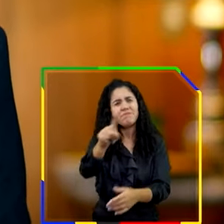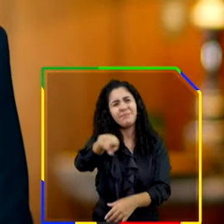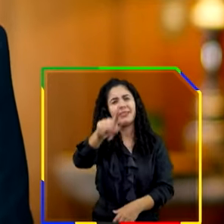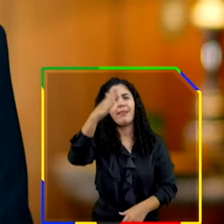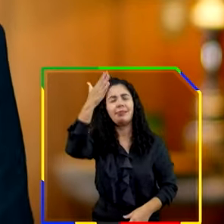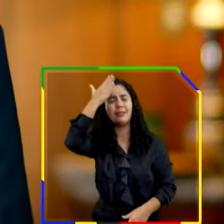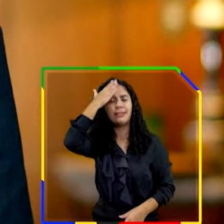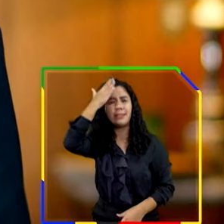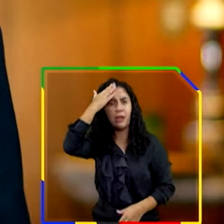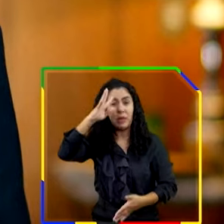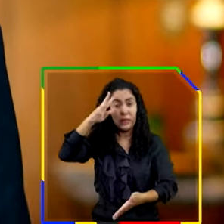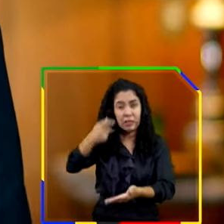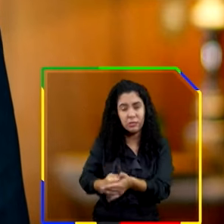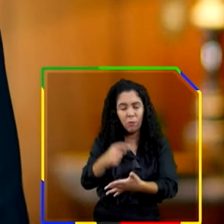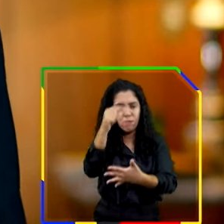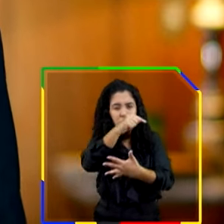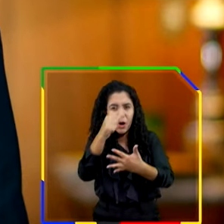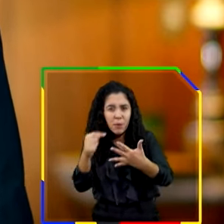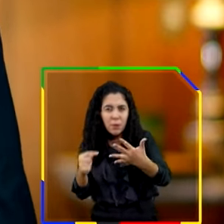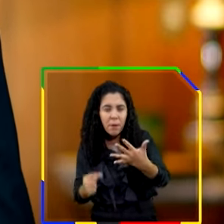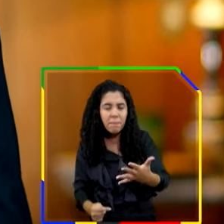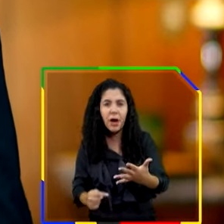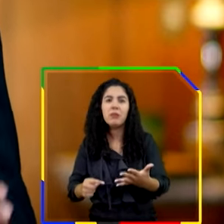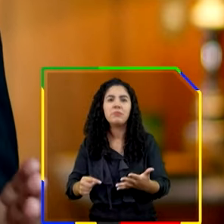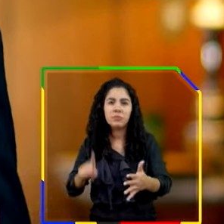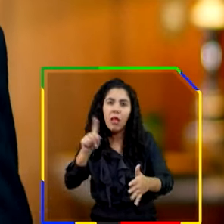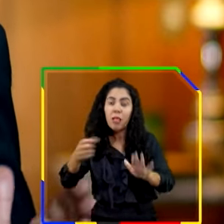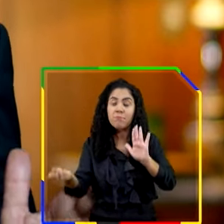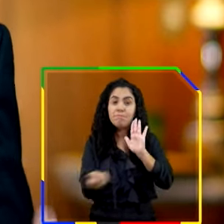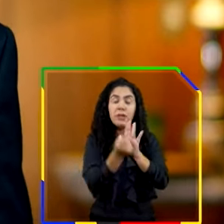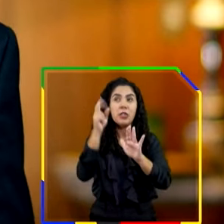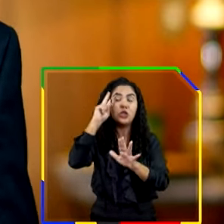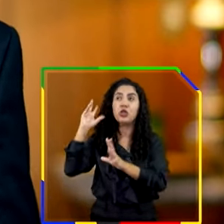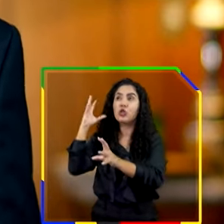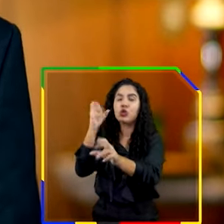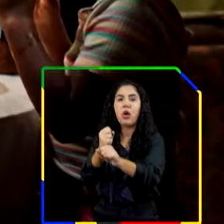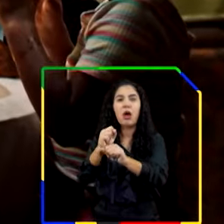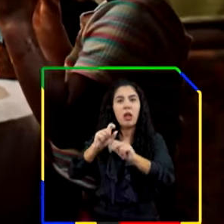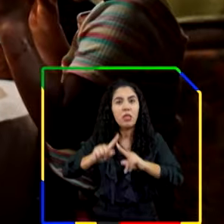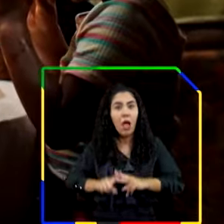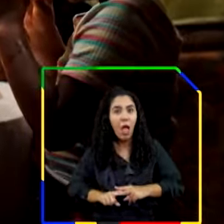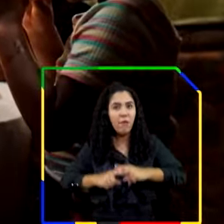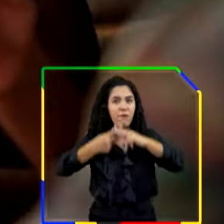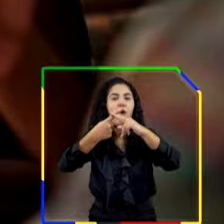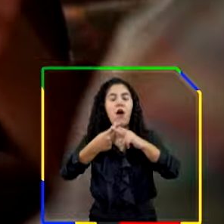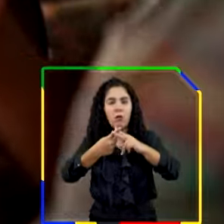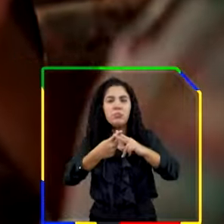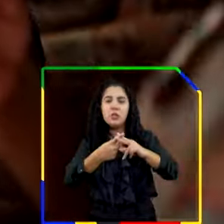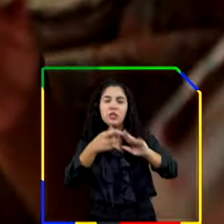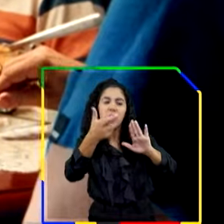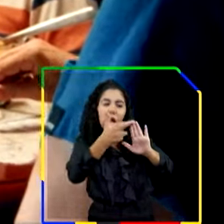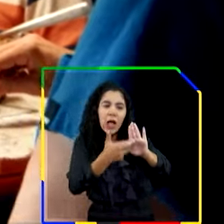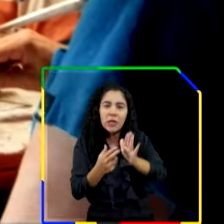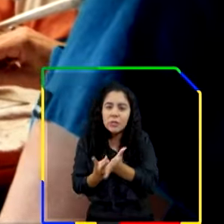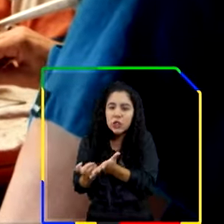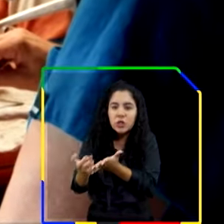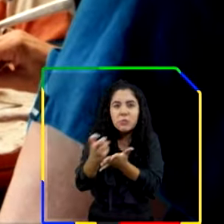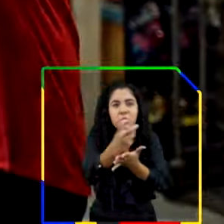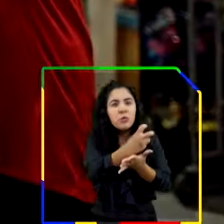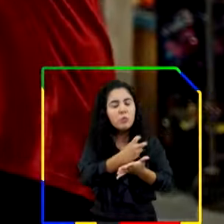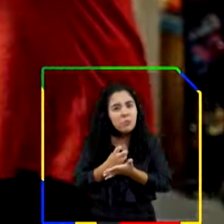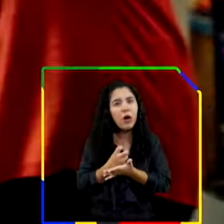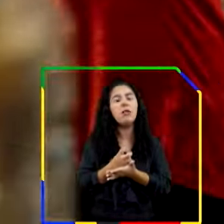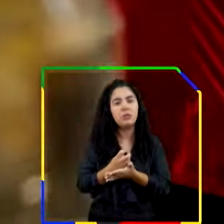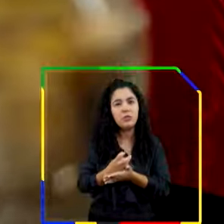Você sabe, essa medida, combinada à histórica reforma tributária, fará com que grande parte do povo brasileiro